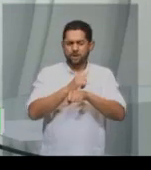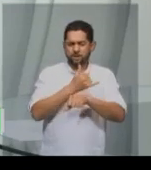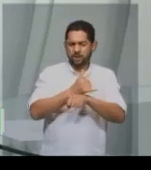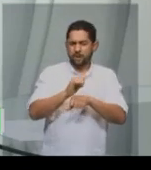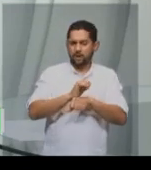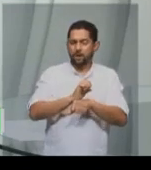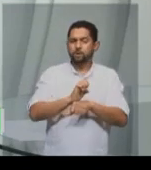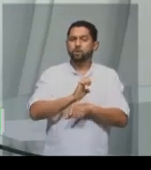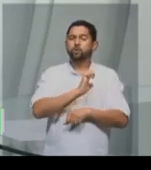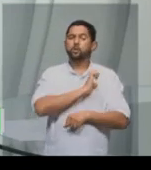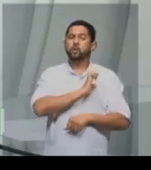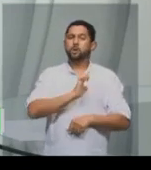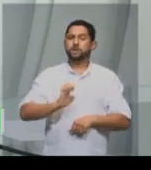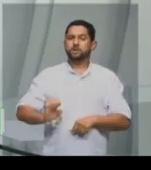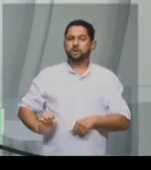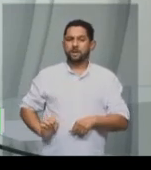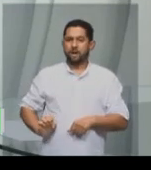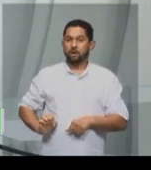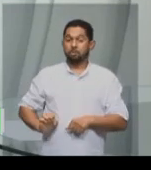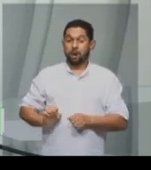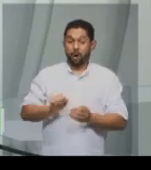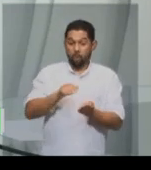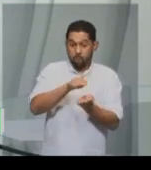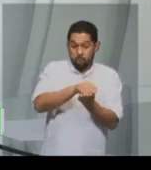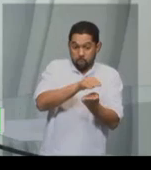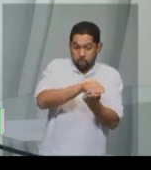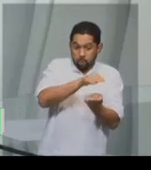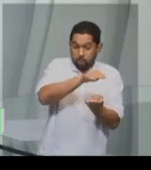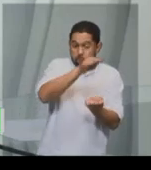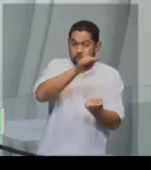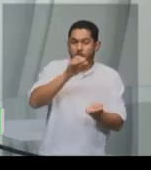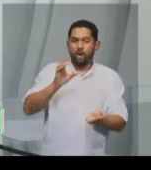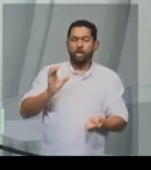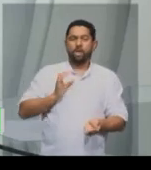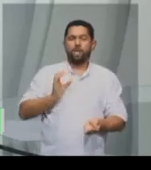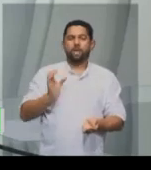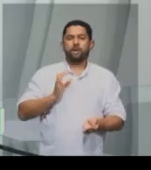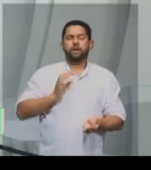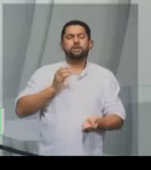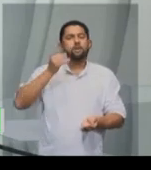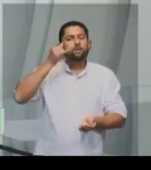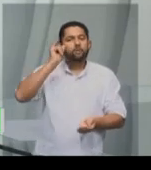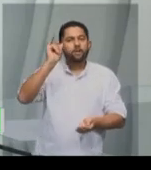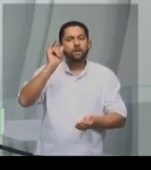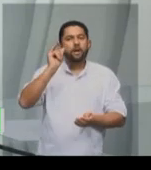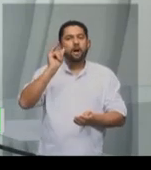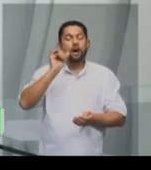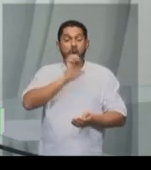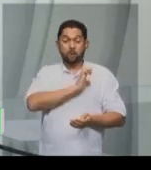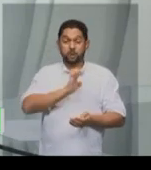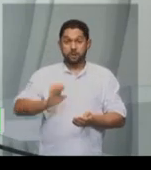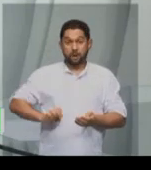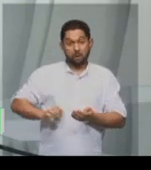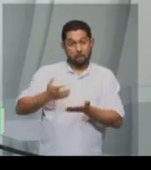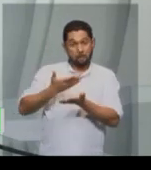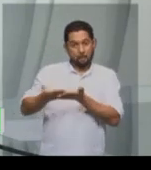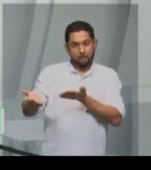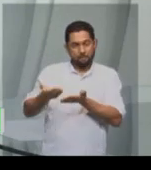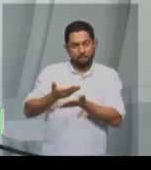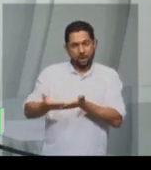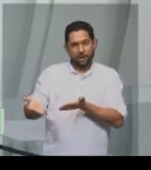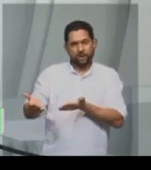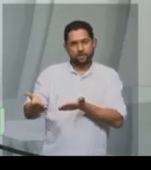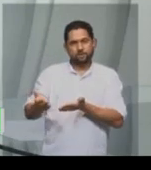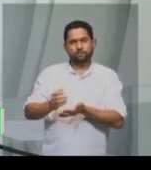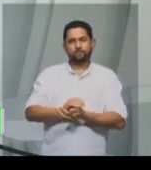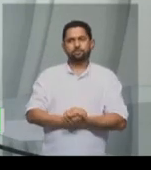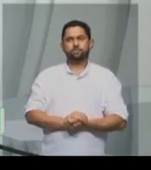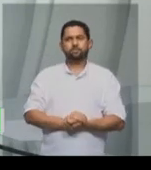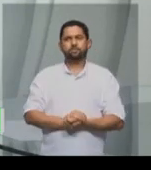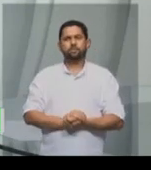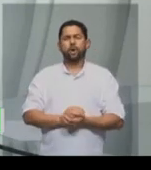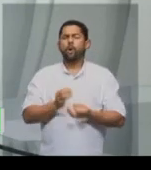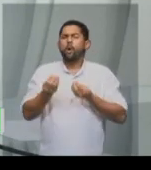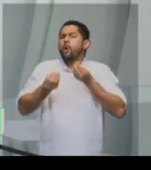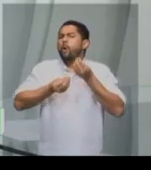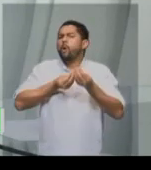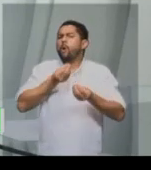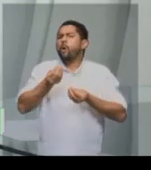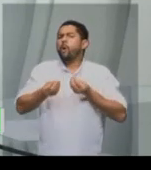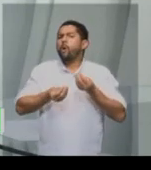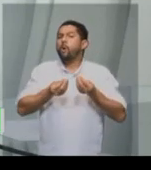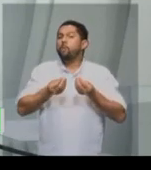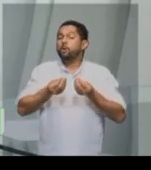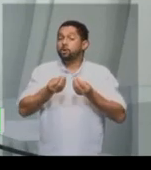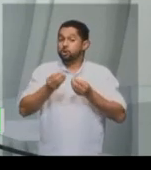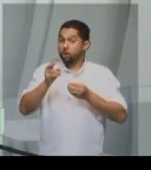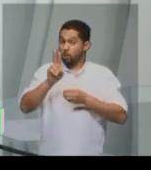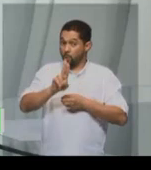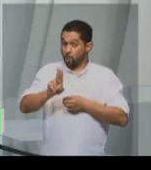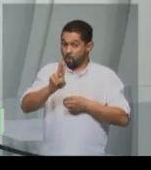evitar perda de dinheiro do próprio estado. Quando a gente fala, então, termo estado, a